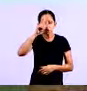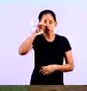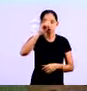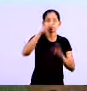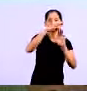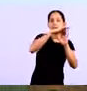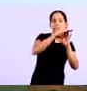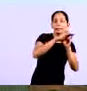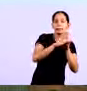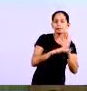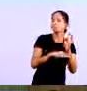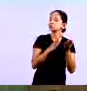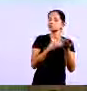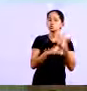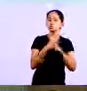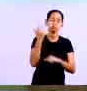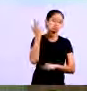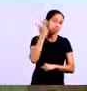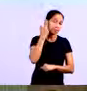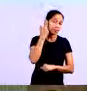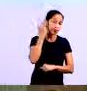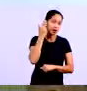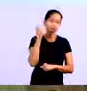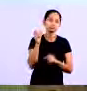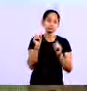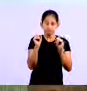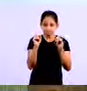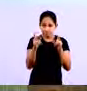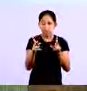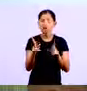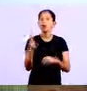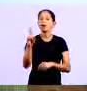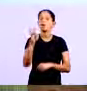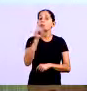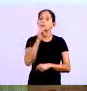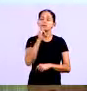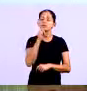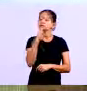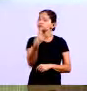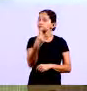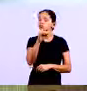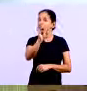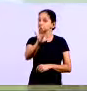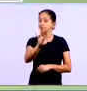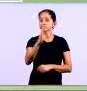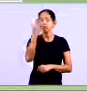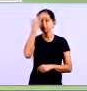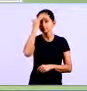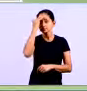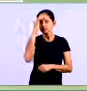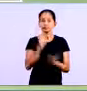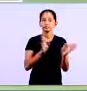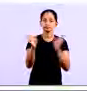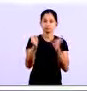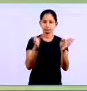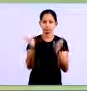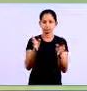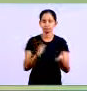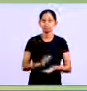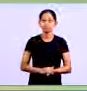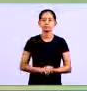ser feito no Excel, tá? Mas aqui serve como exemplo, serve como parâ para você poder ter uma ideia de como seria isso.